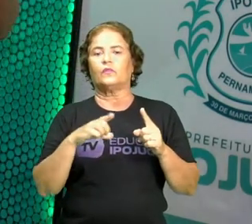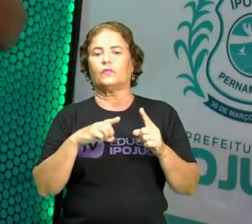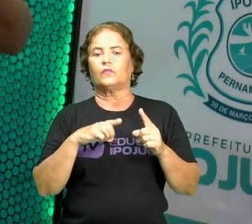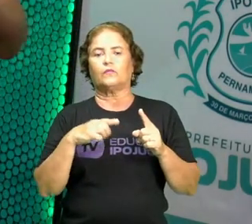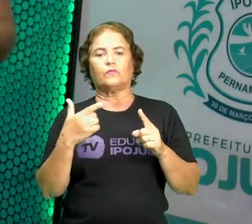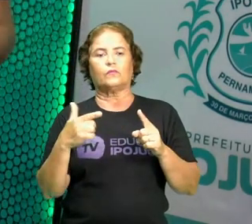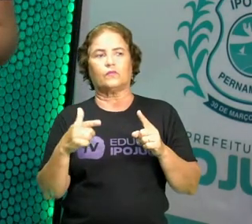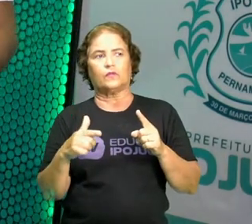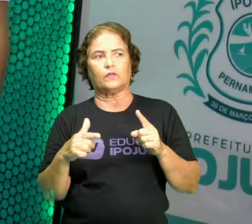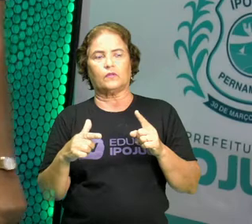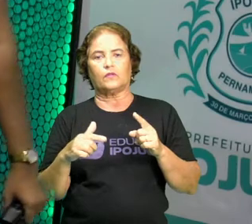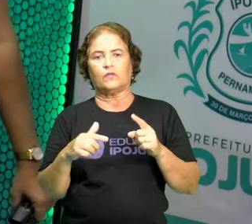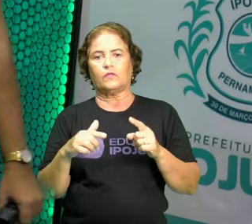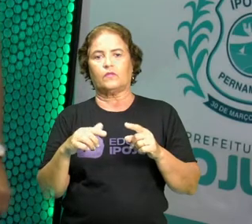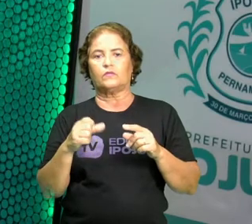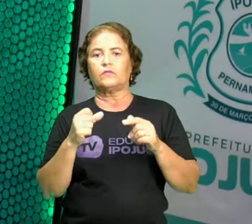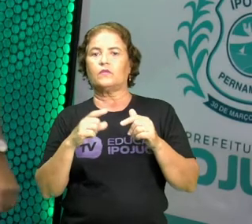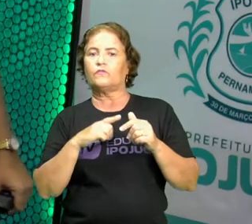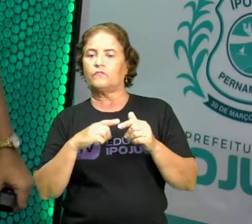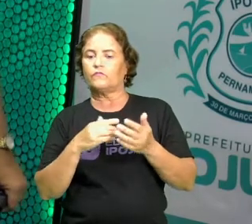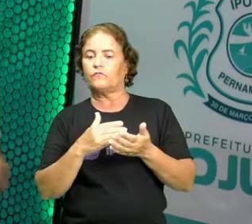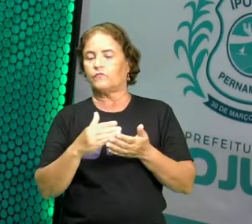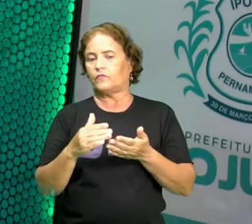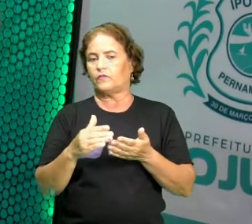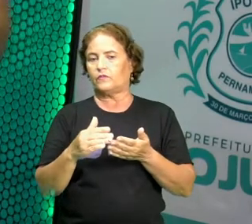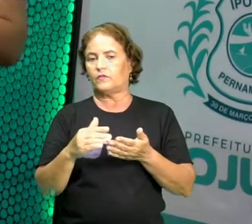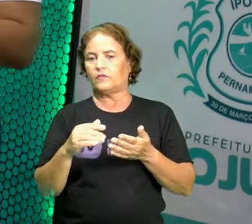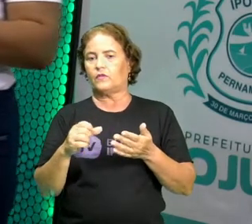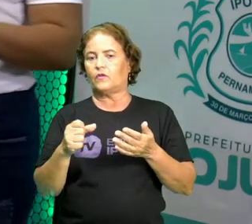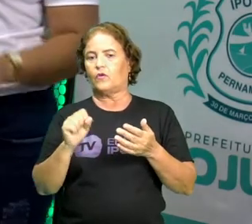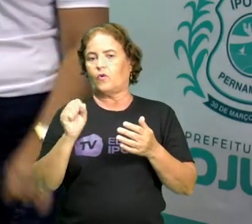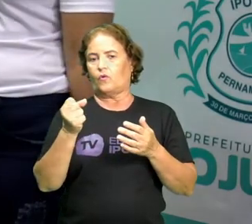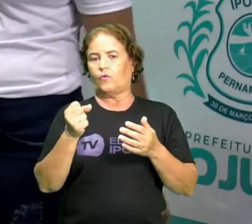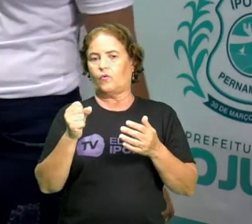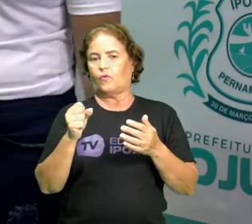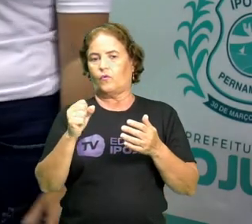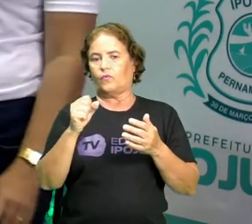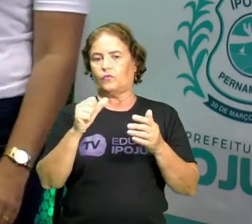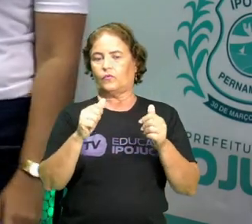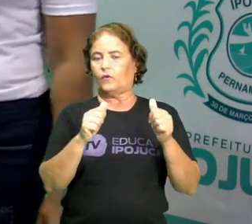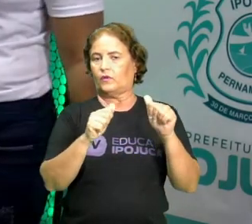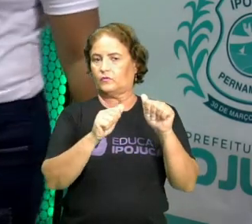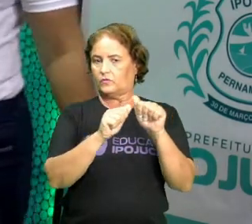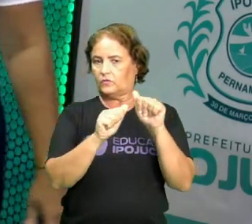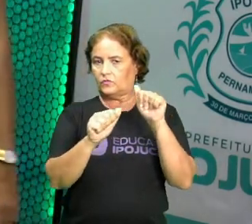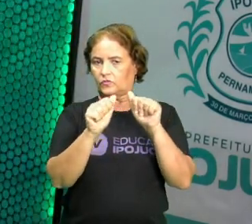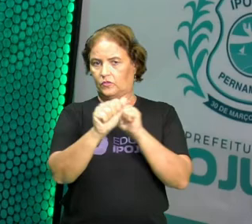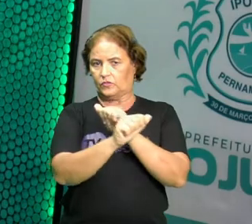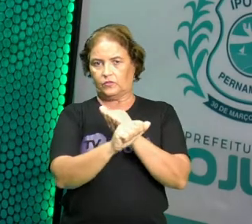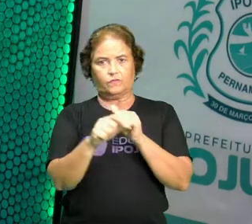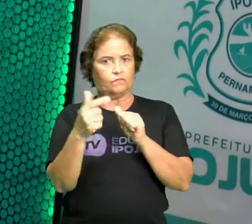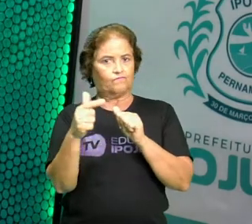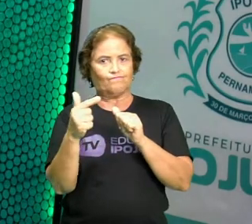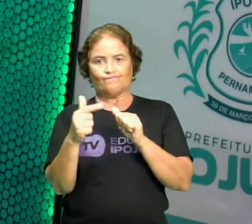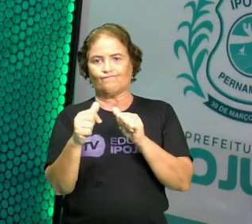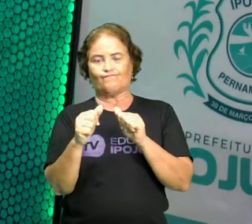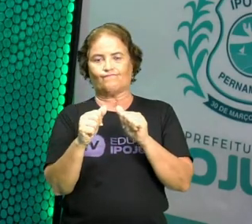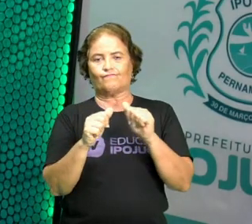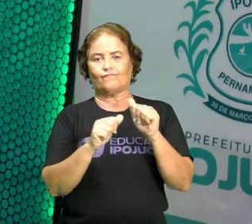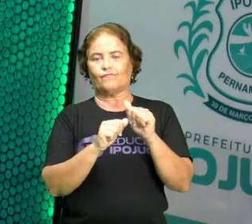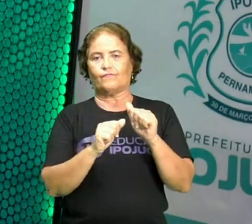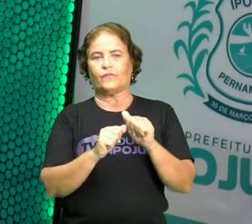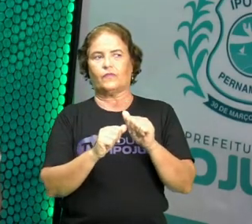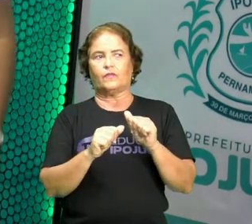derivada de advérbios ou se ela for adjetivos, elas não são. Por exemplo, avidamente